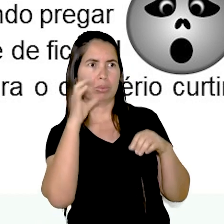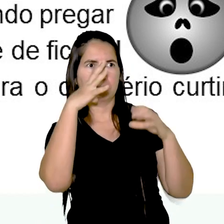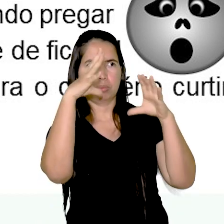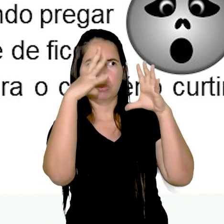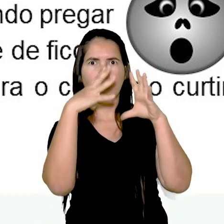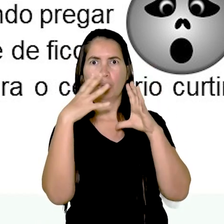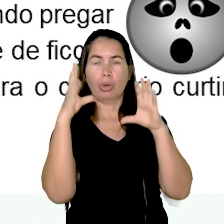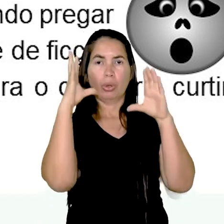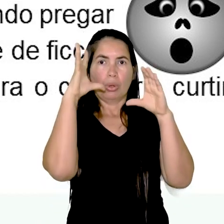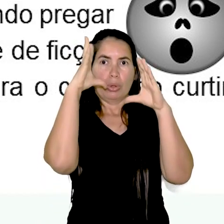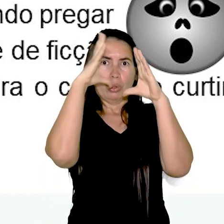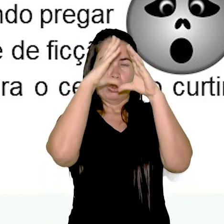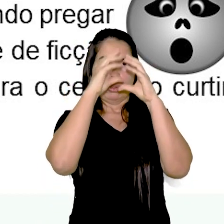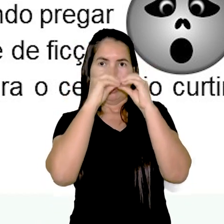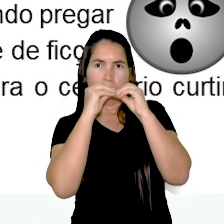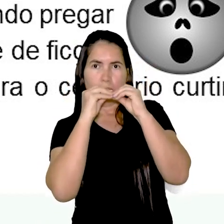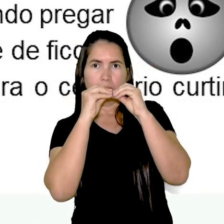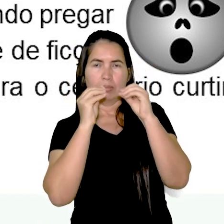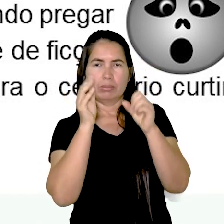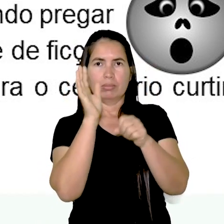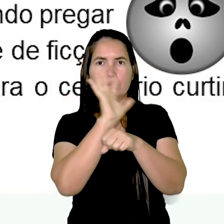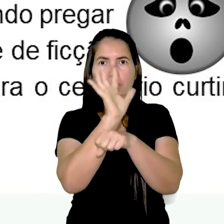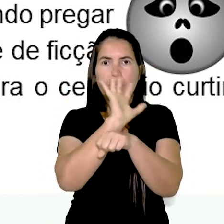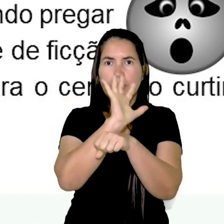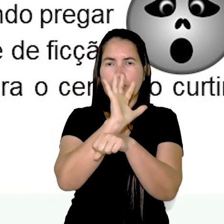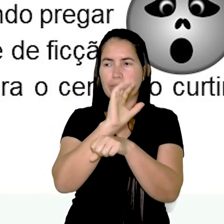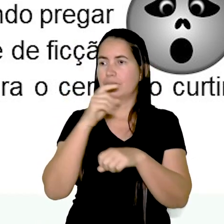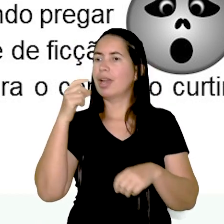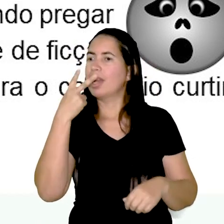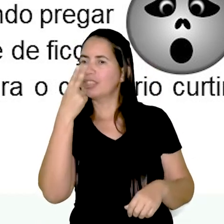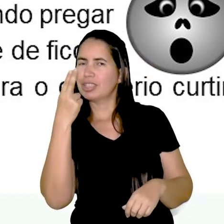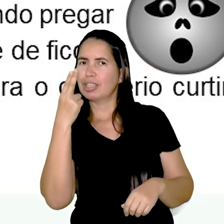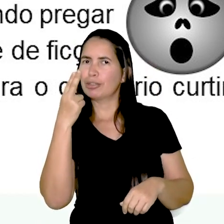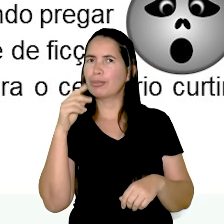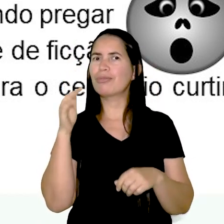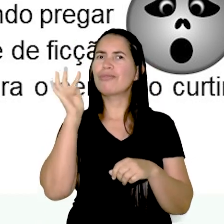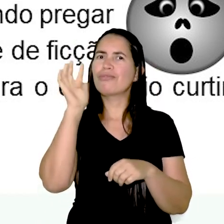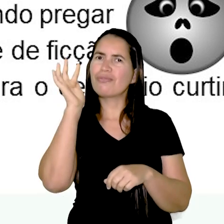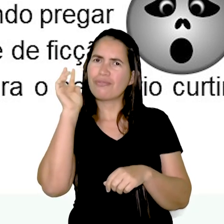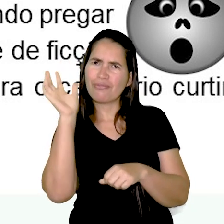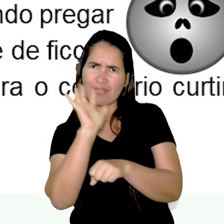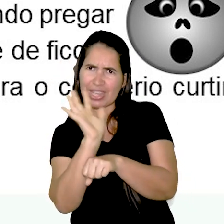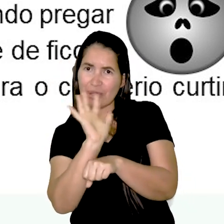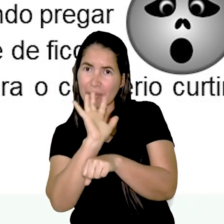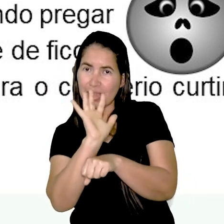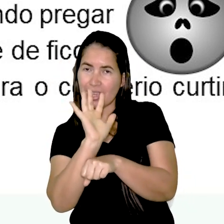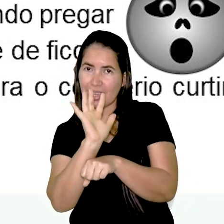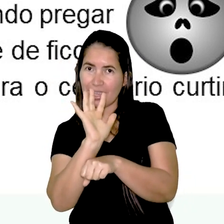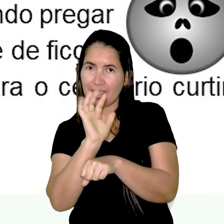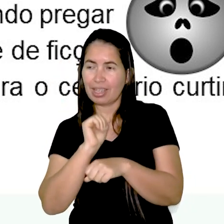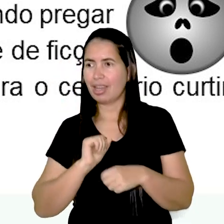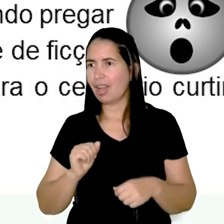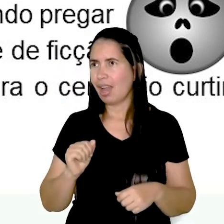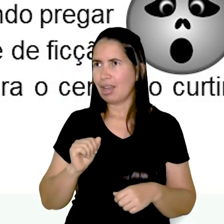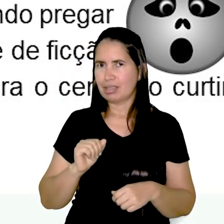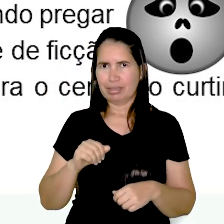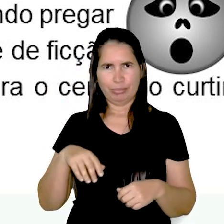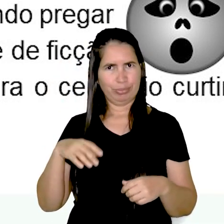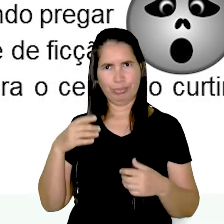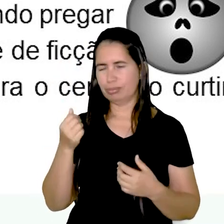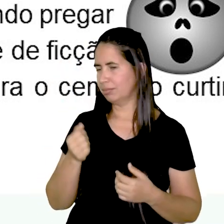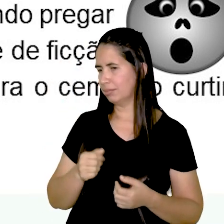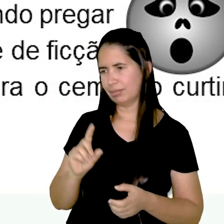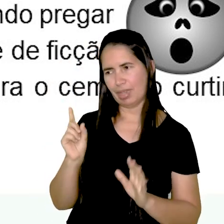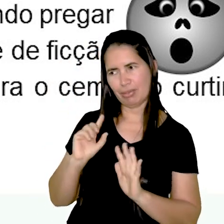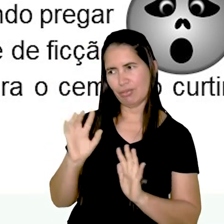querendo pregar suxo. Pensaram que eu fosse um anúncio de filme de ficção. Uh! Que humilhação!